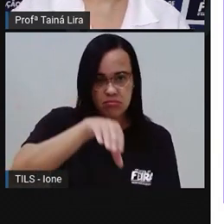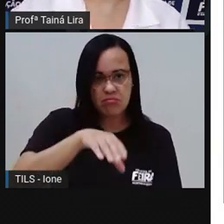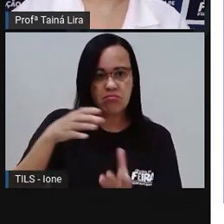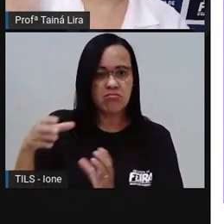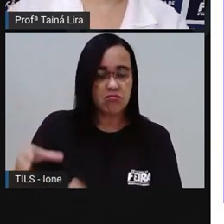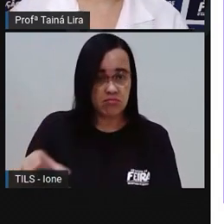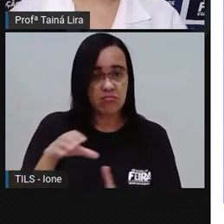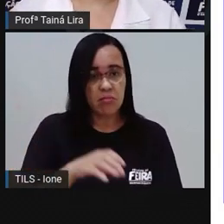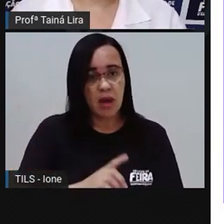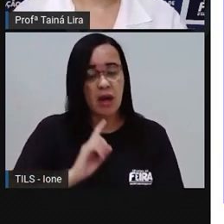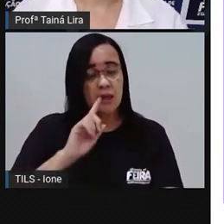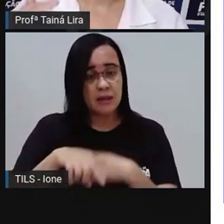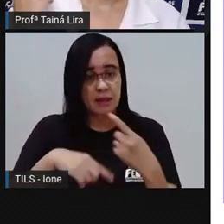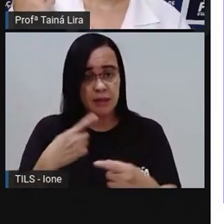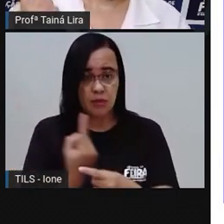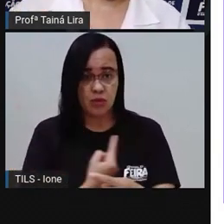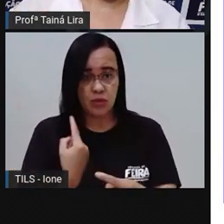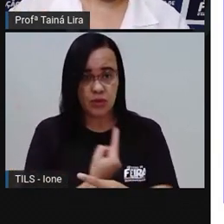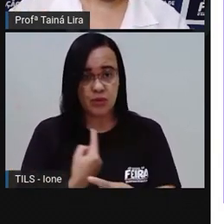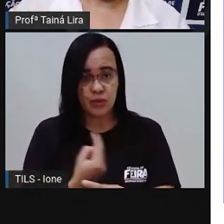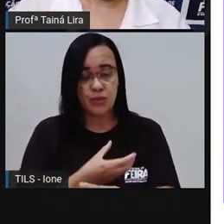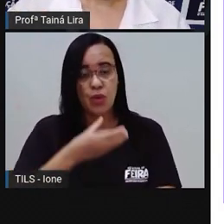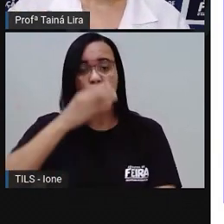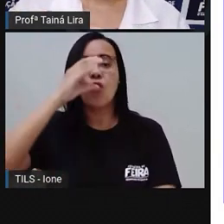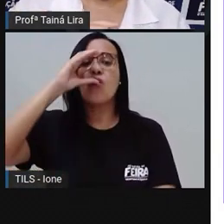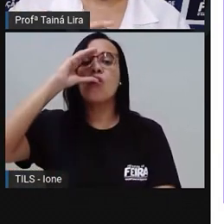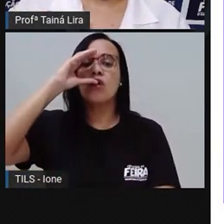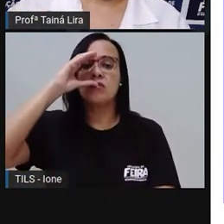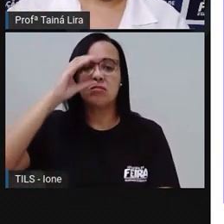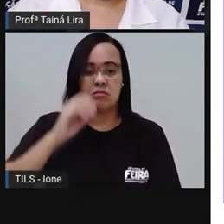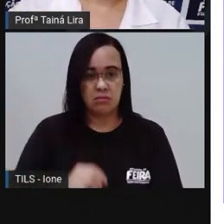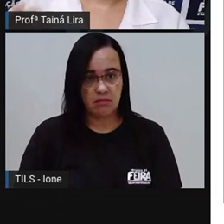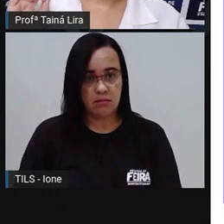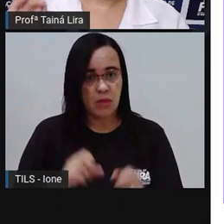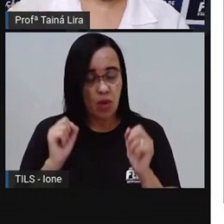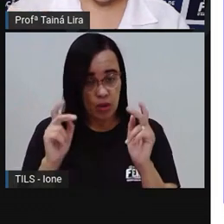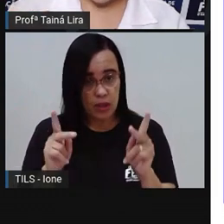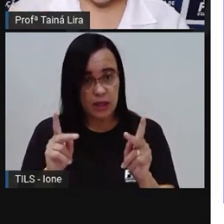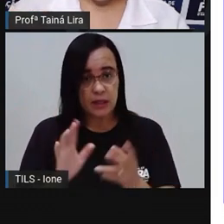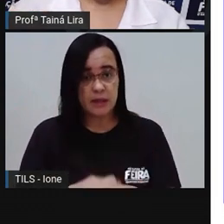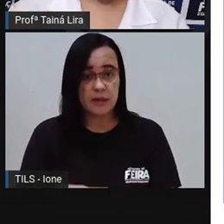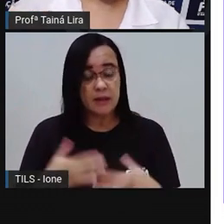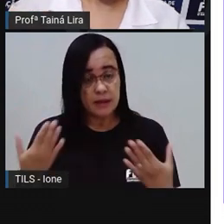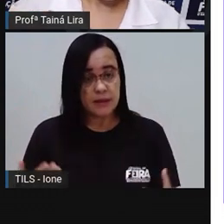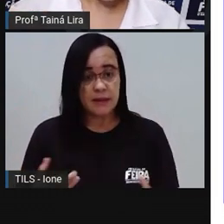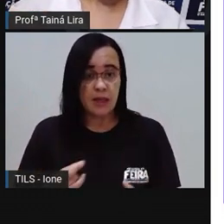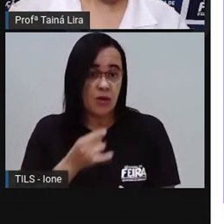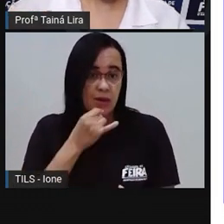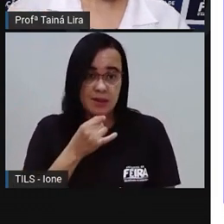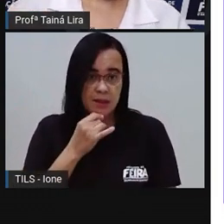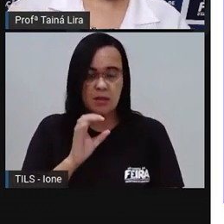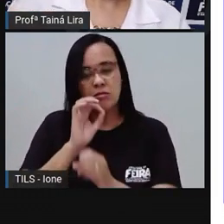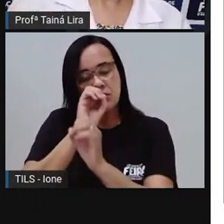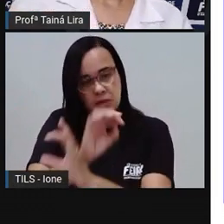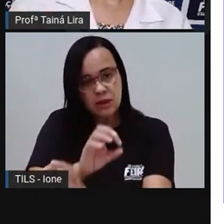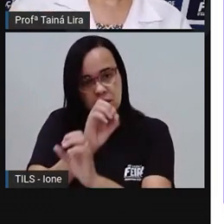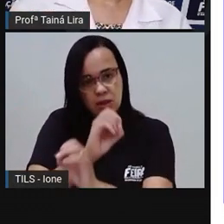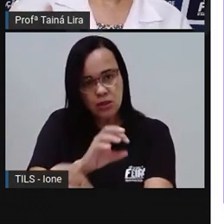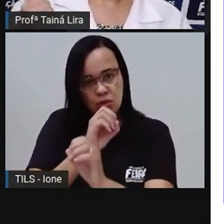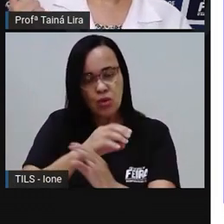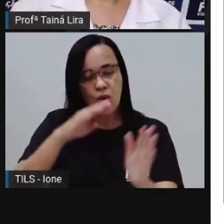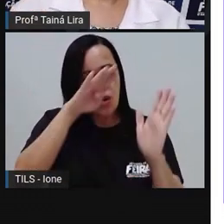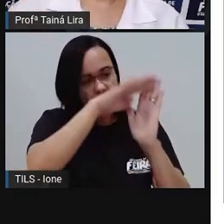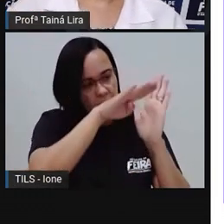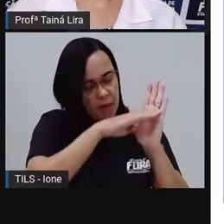gosto E vou tomar minha vitamina Tá certo? E aí ó Você ensinou a receita Tudo certinho Tá? E